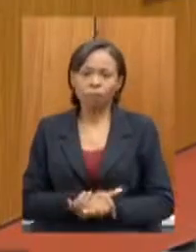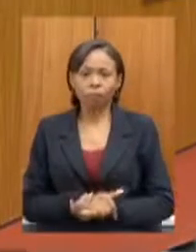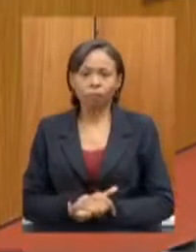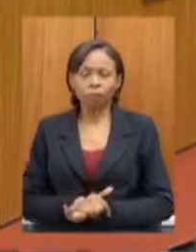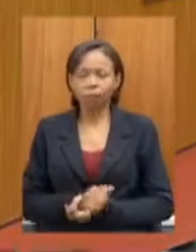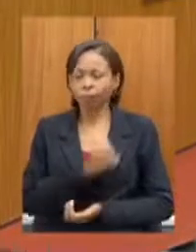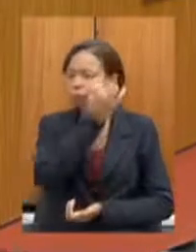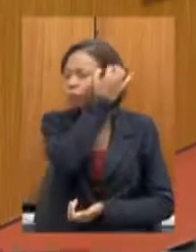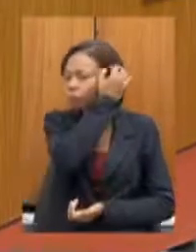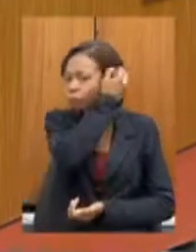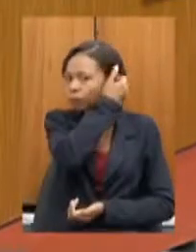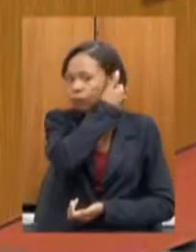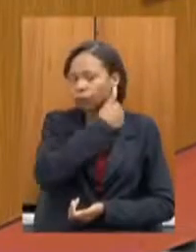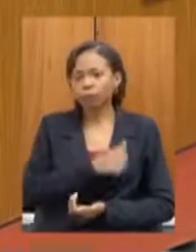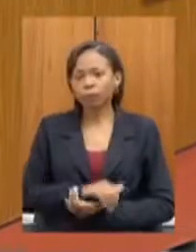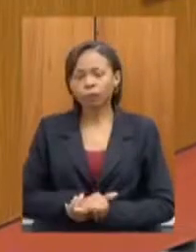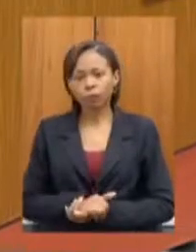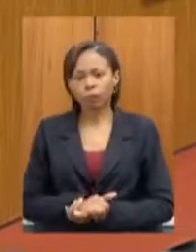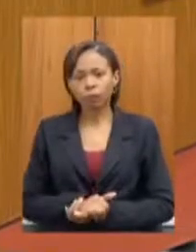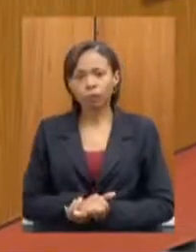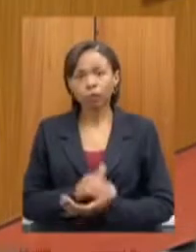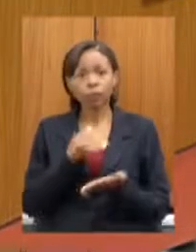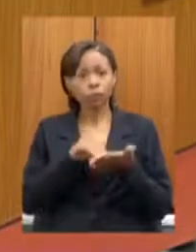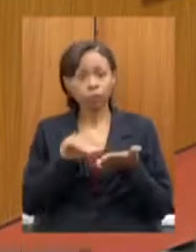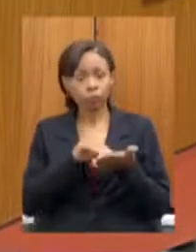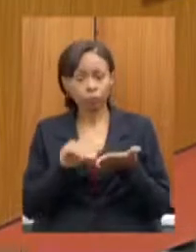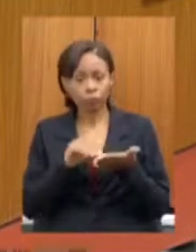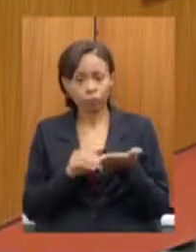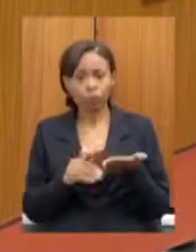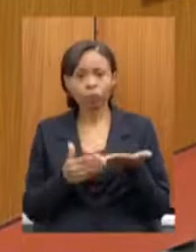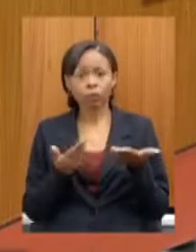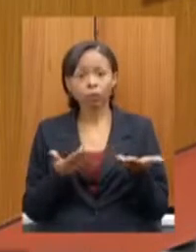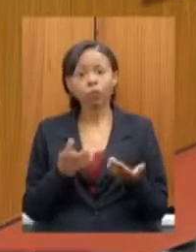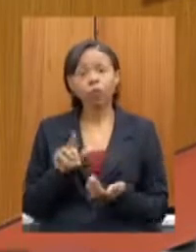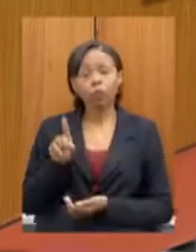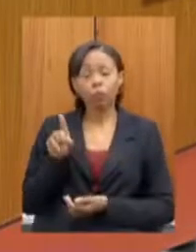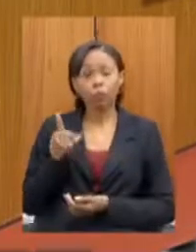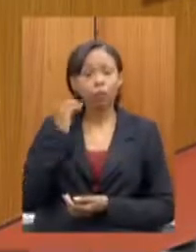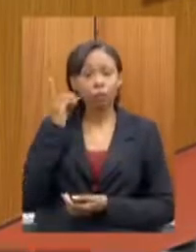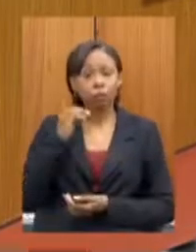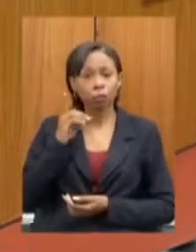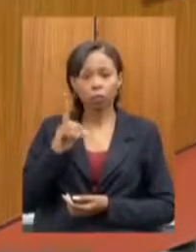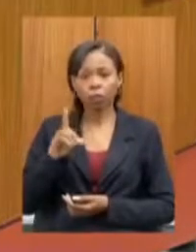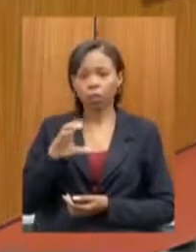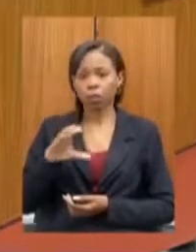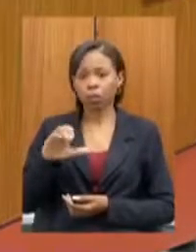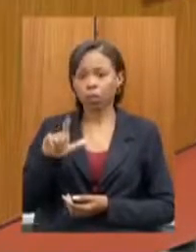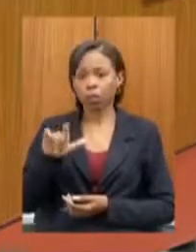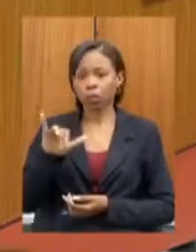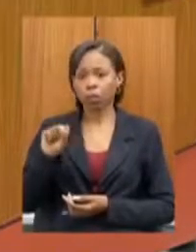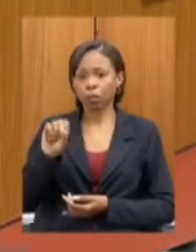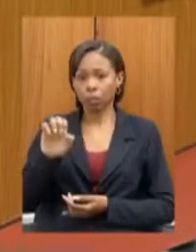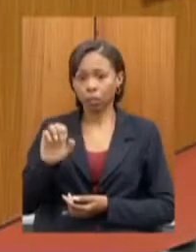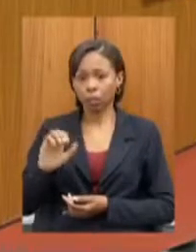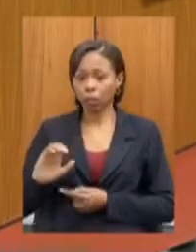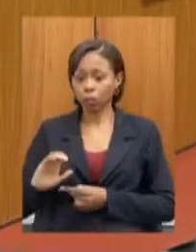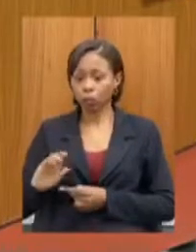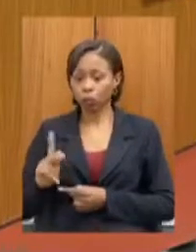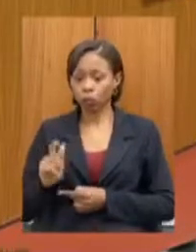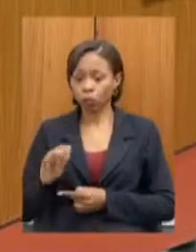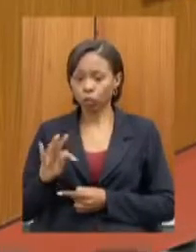bem secretário Fernando Marcato deputado Celise da Viola pelo chat o saúda e